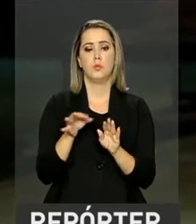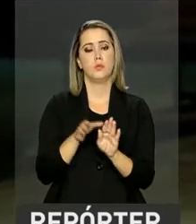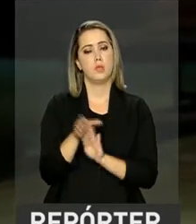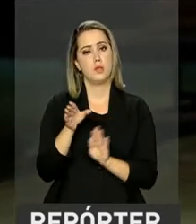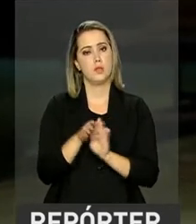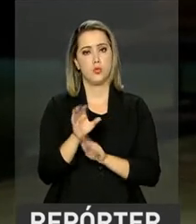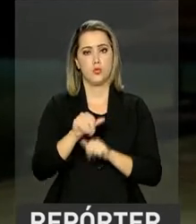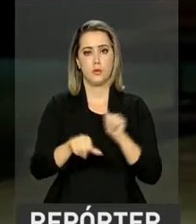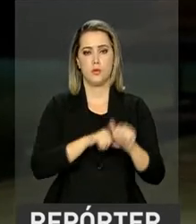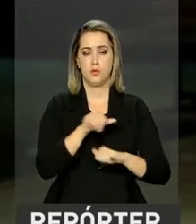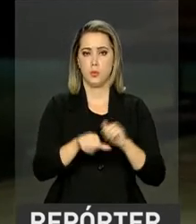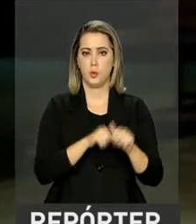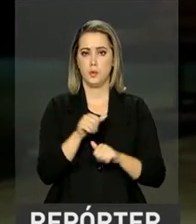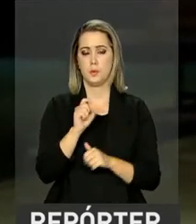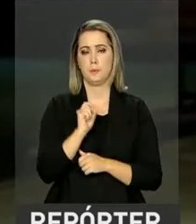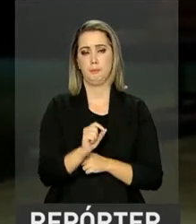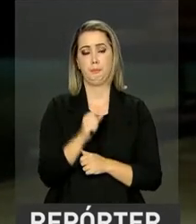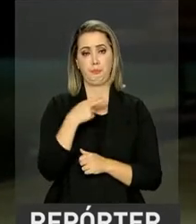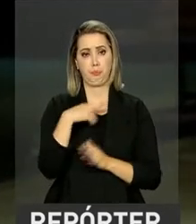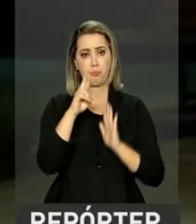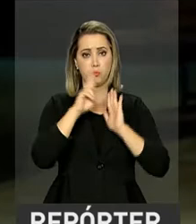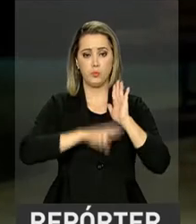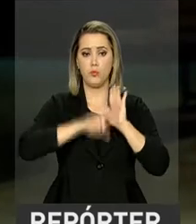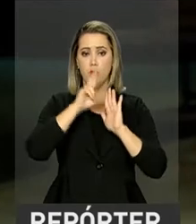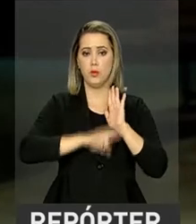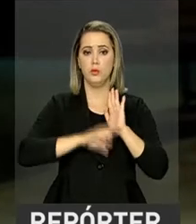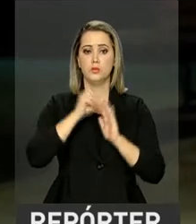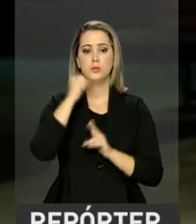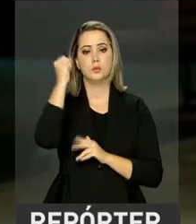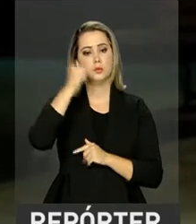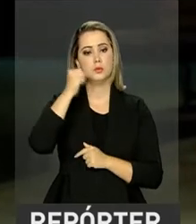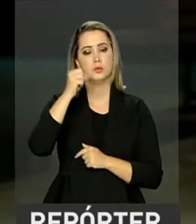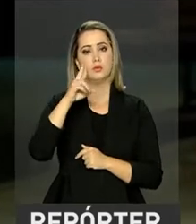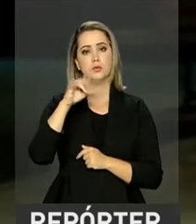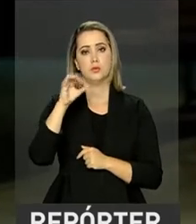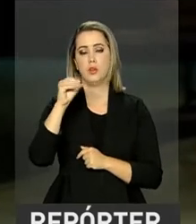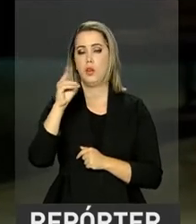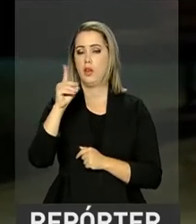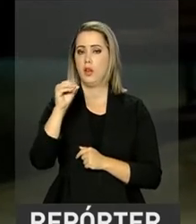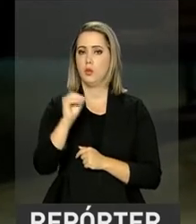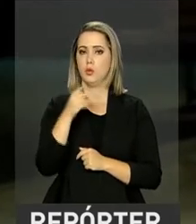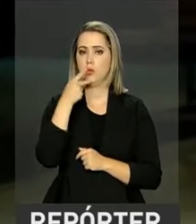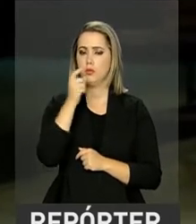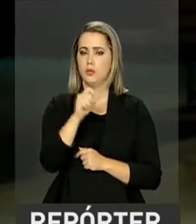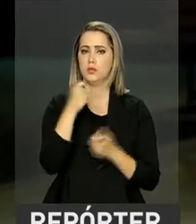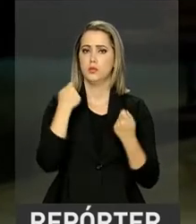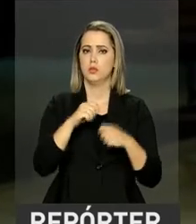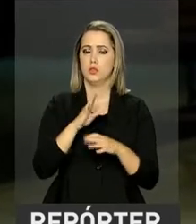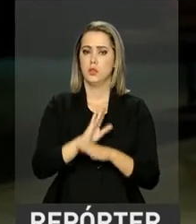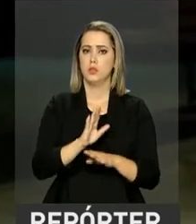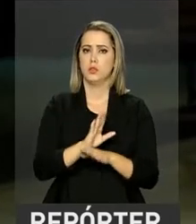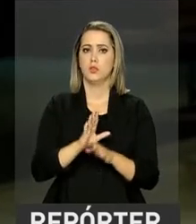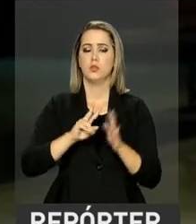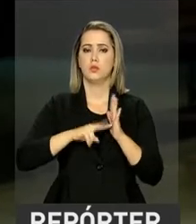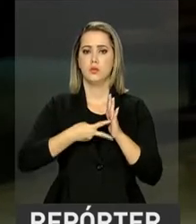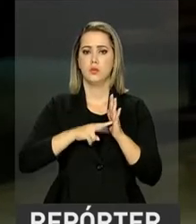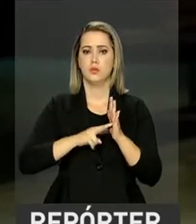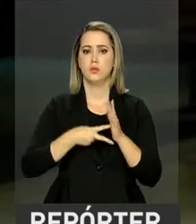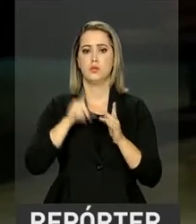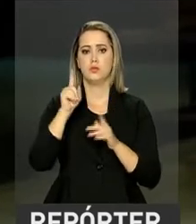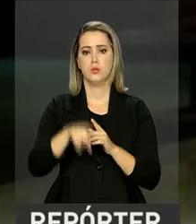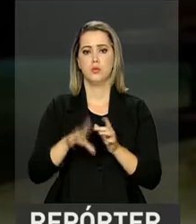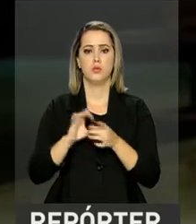de mudanças. O relator do projeto, o senador Ricardo Ferraz, defendeu que a contribuição sindical seja